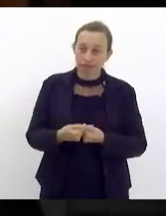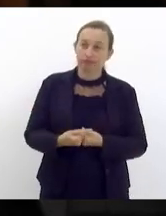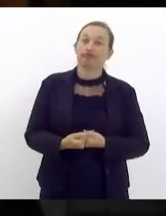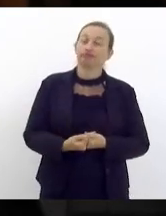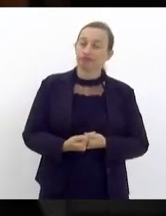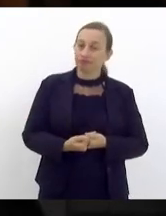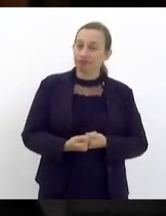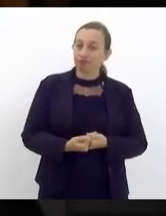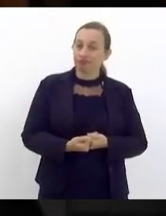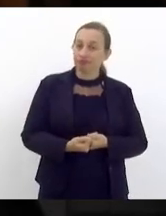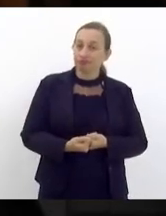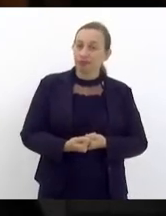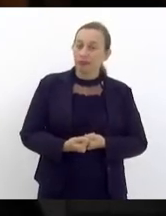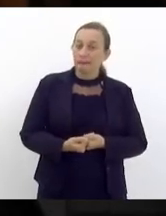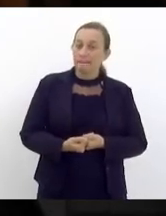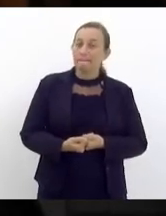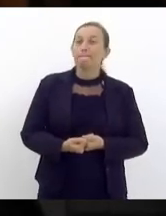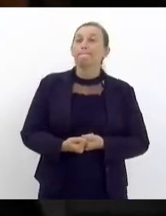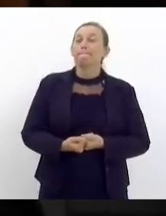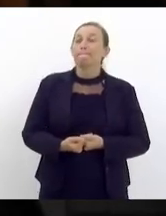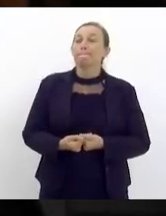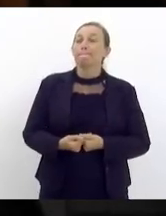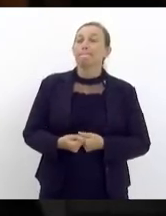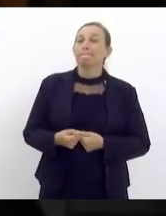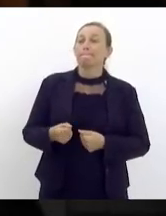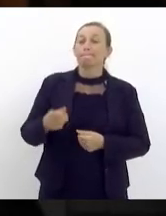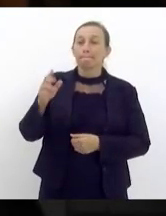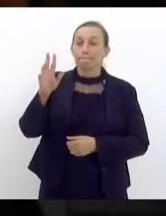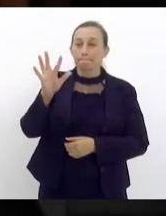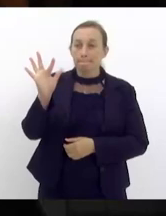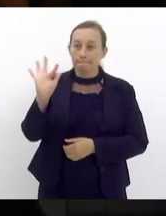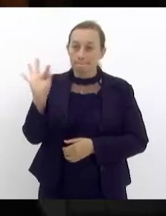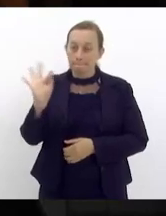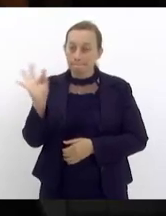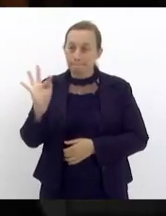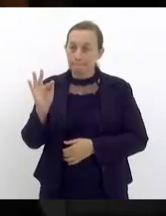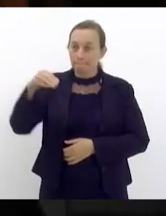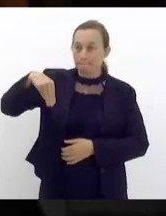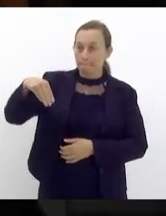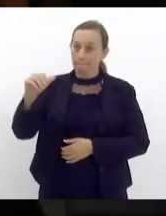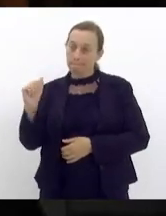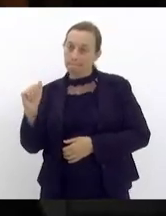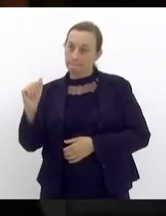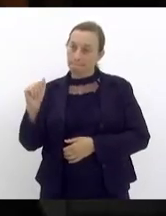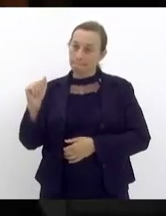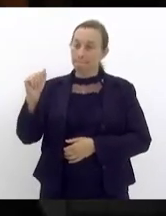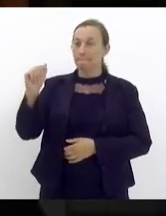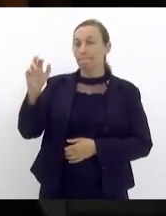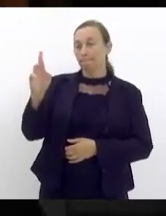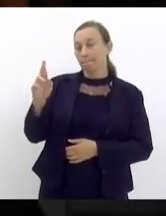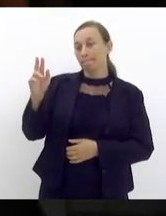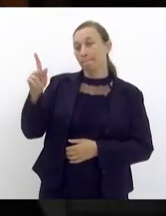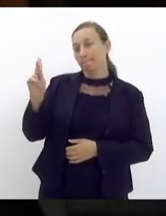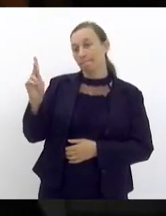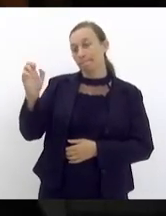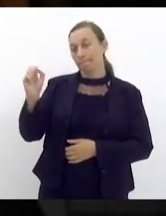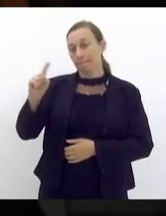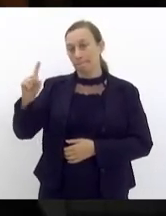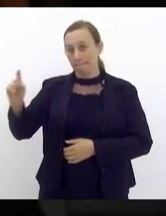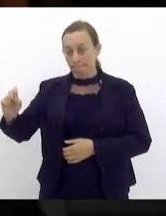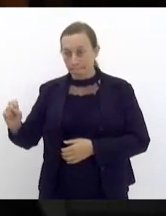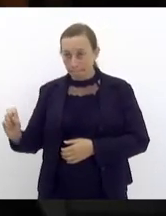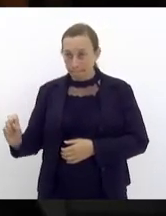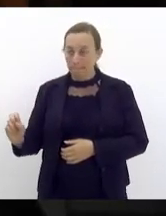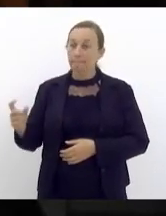a faculdade Mackenzie e produzir o primeiro plano estratégico que é enviado para a Câmara e que